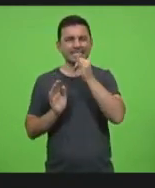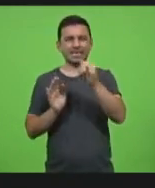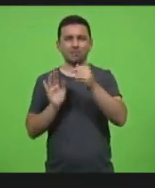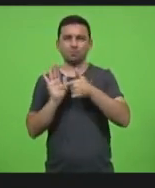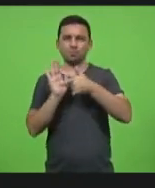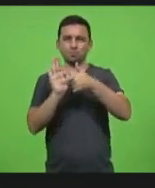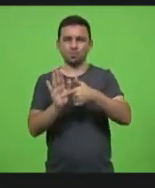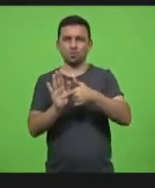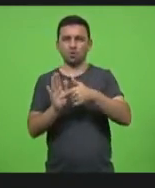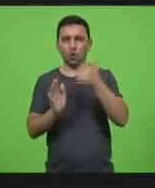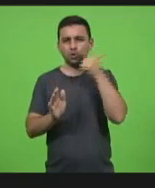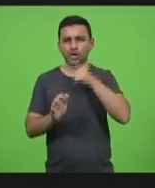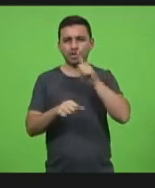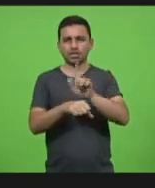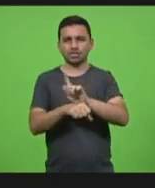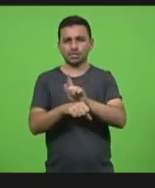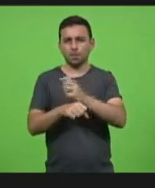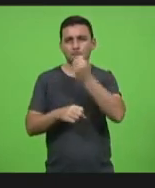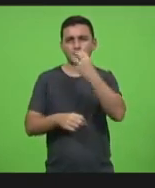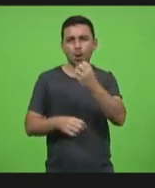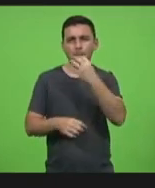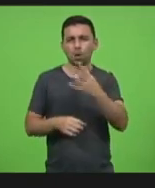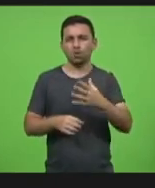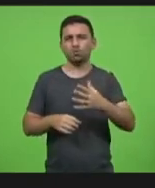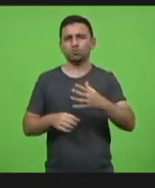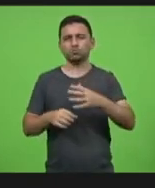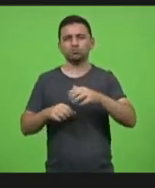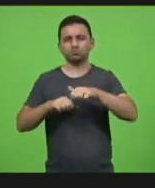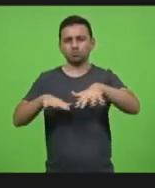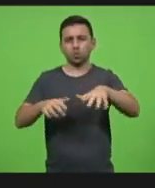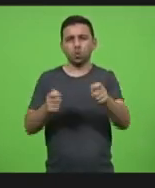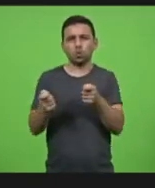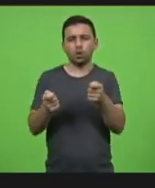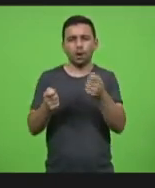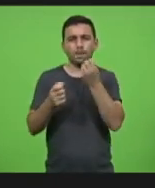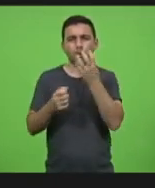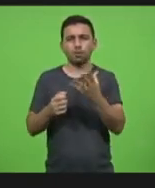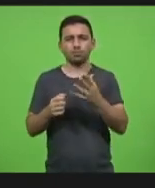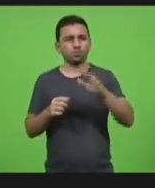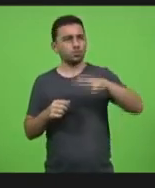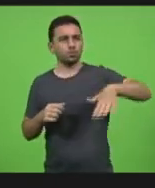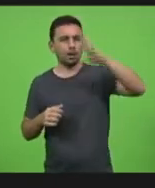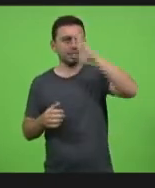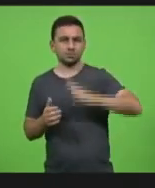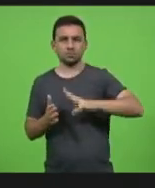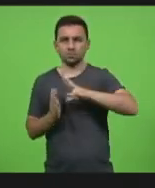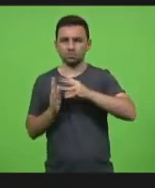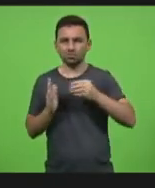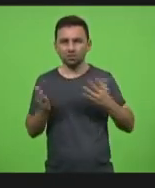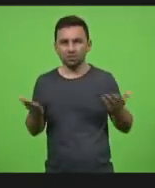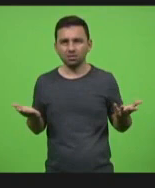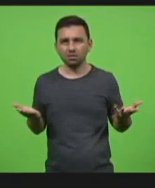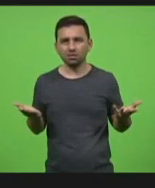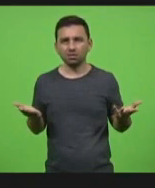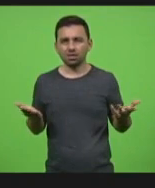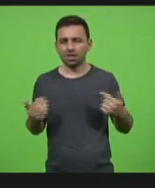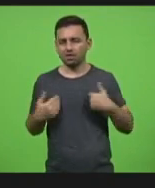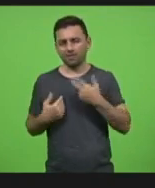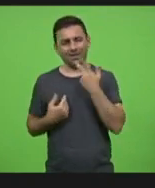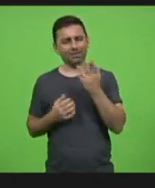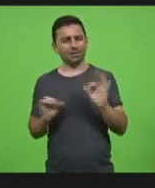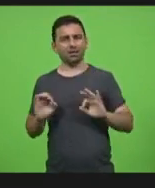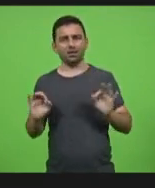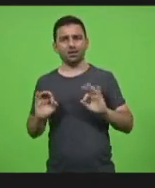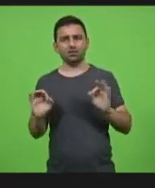da pandemia para o Brasil eu não vou mais comentar essas duas entrevistas quem nos